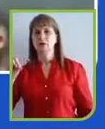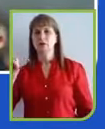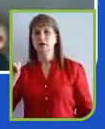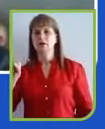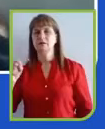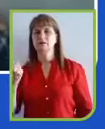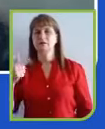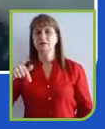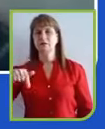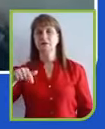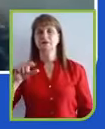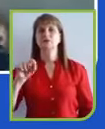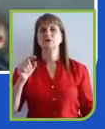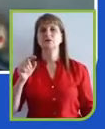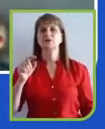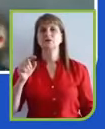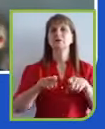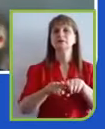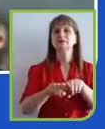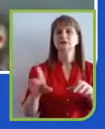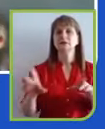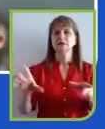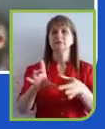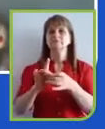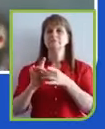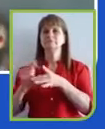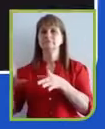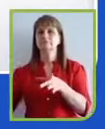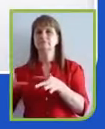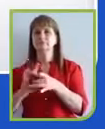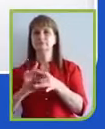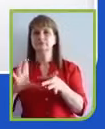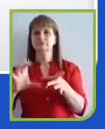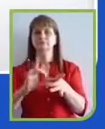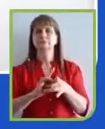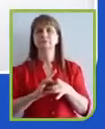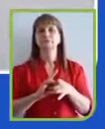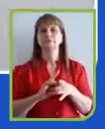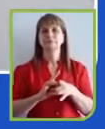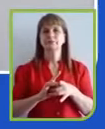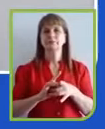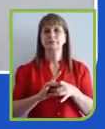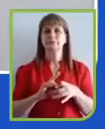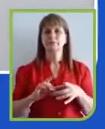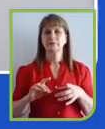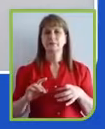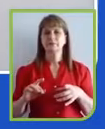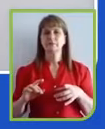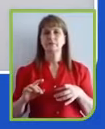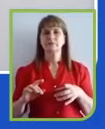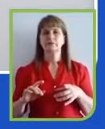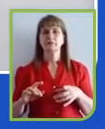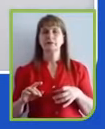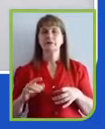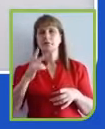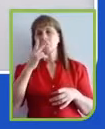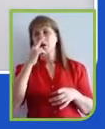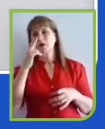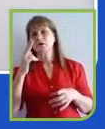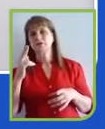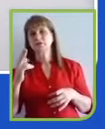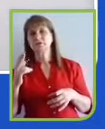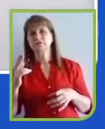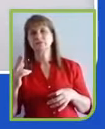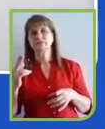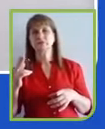parcerias. E reúne as parcerias. Isso. Obrigado. Obrigado, Ricardo. E isso acho que foi explorado por vários de